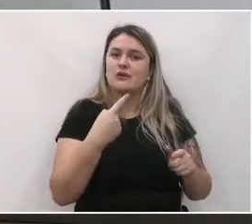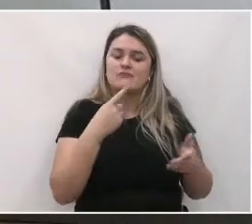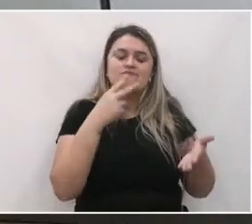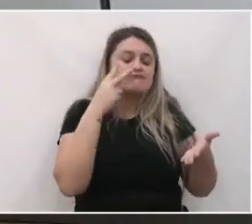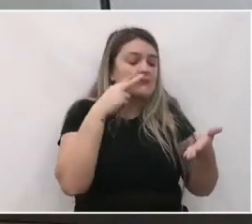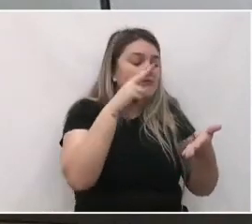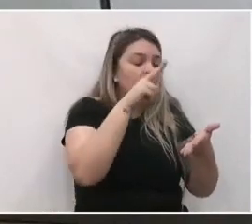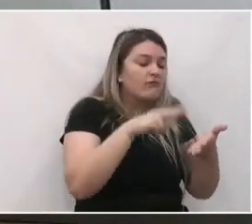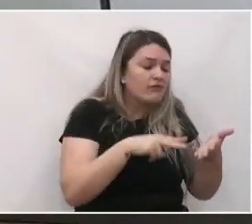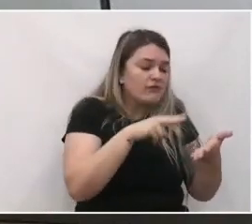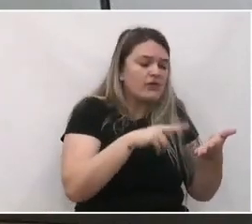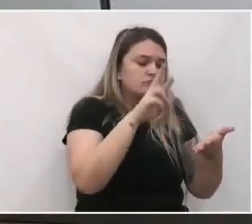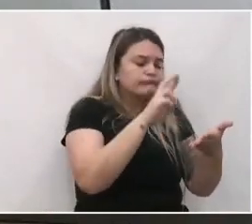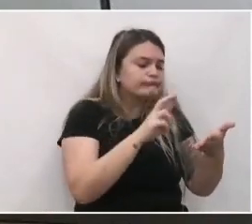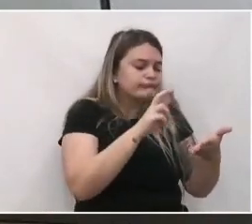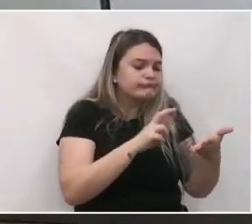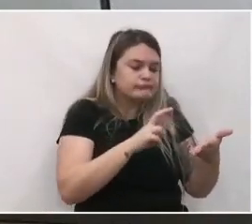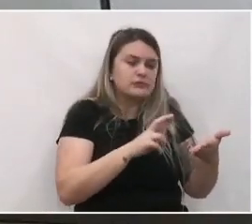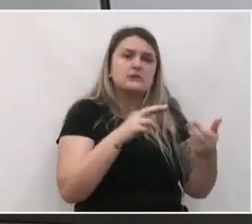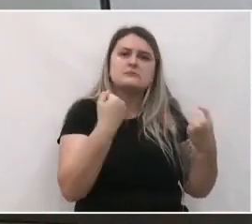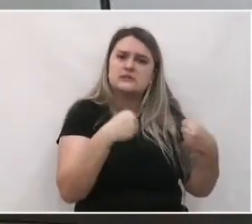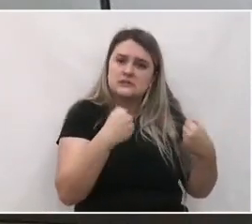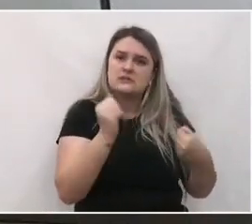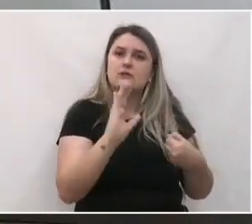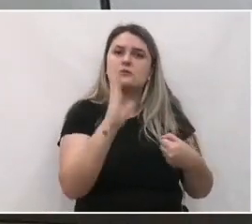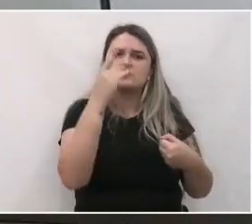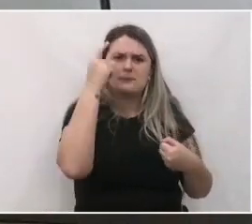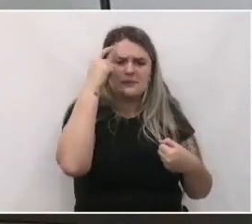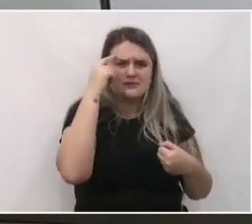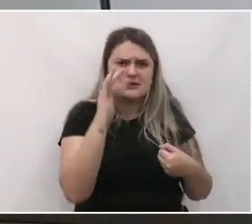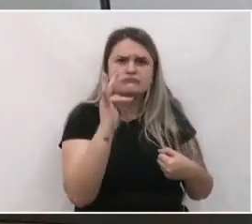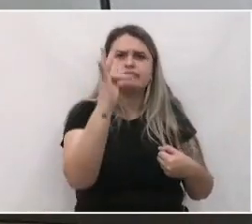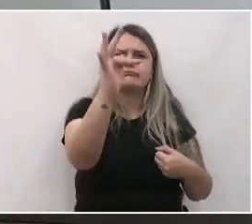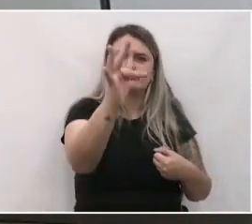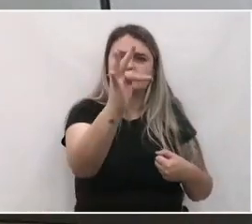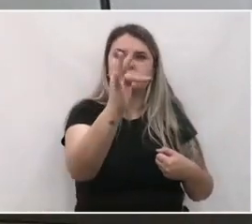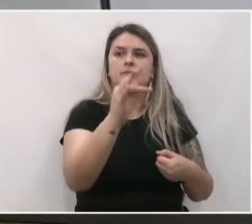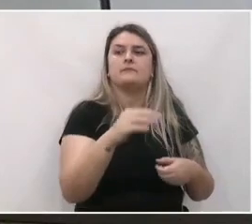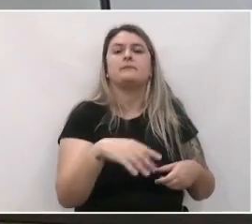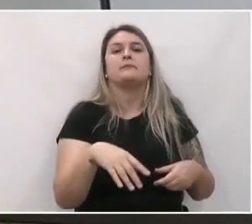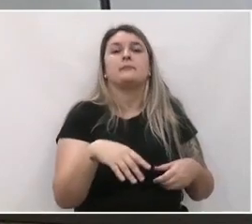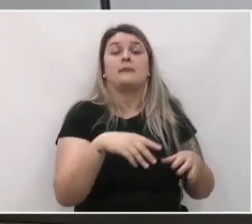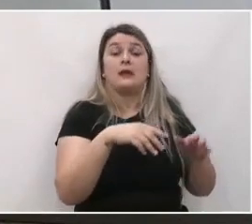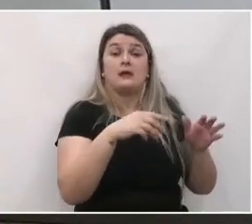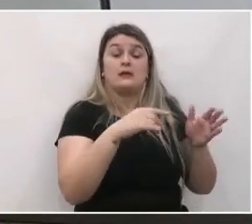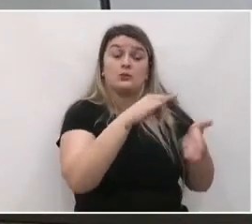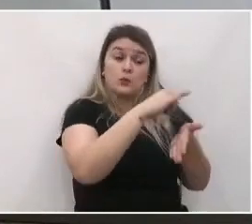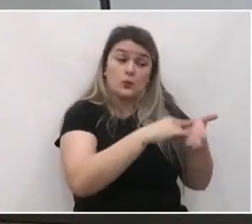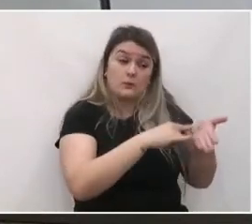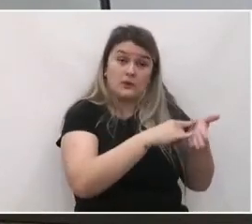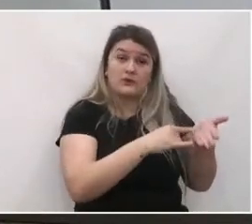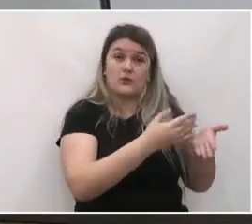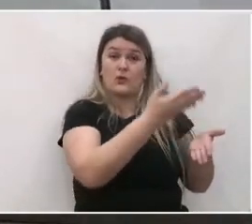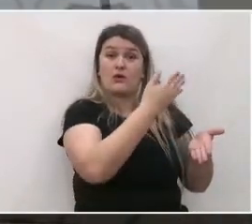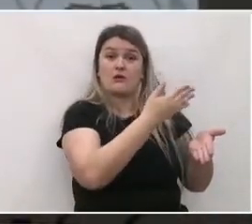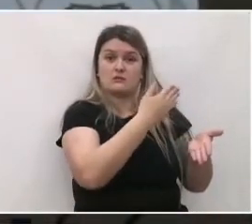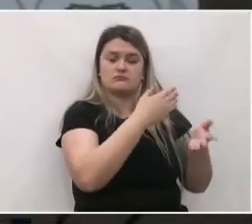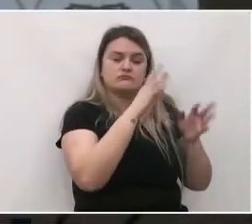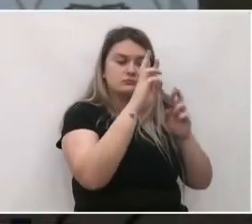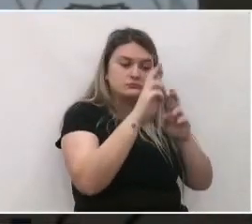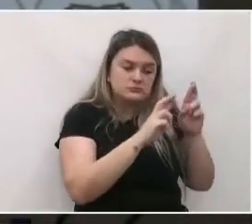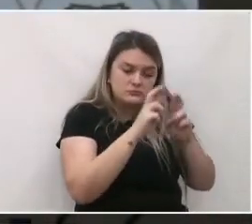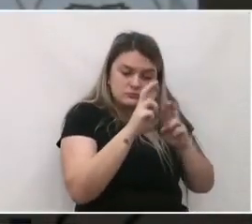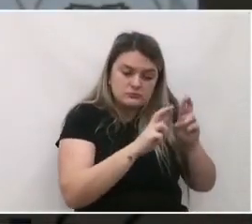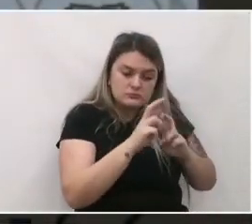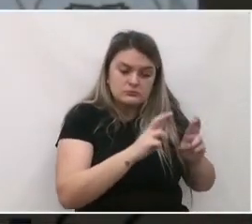que essas ações sejam implementadas ao longo dos próximos anos. Além do plano diretor anterior, a revisão deve